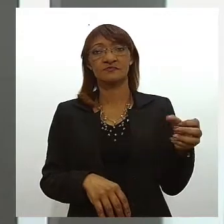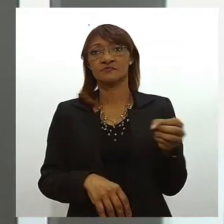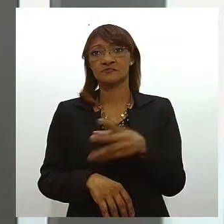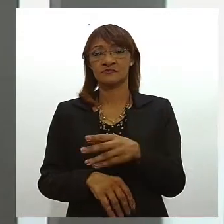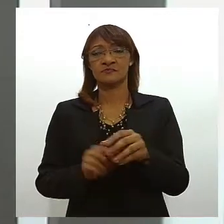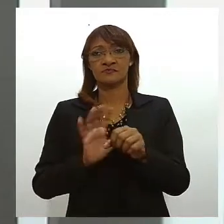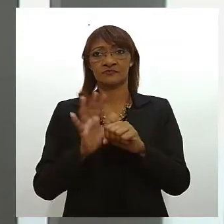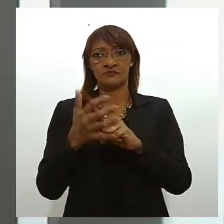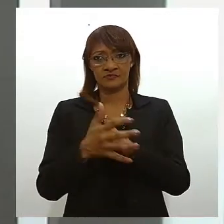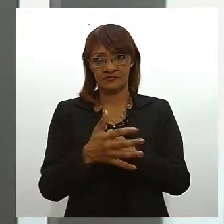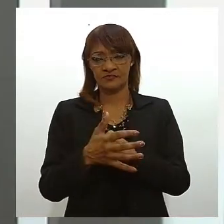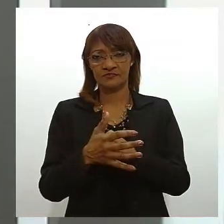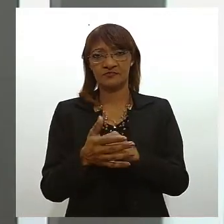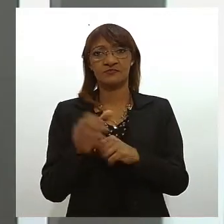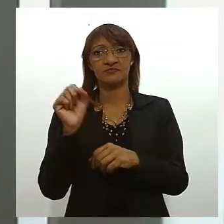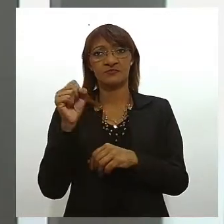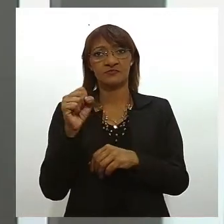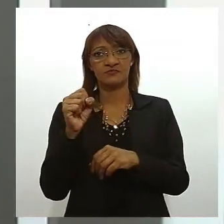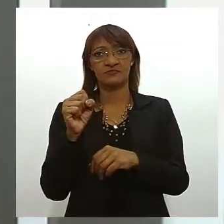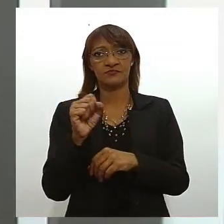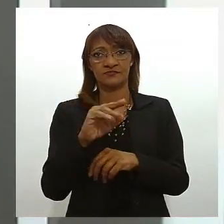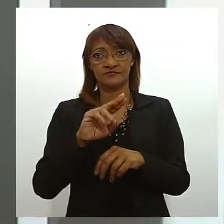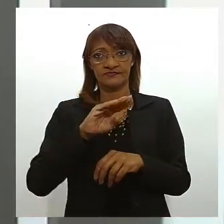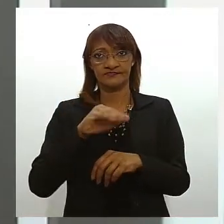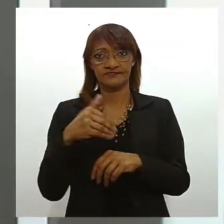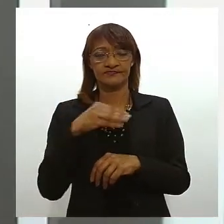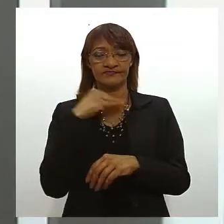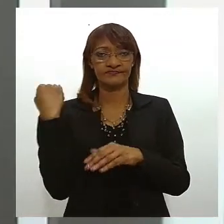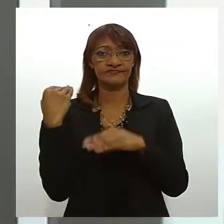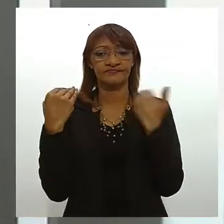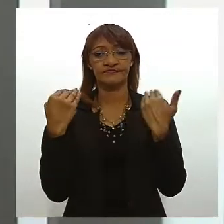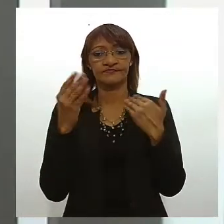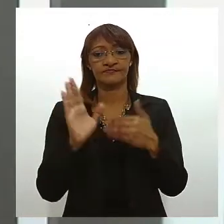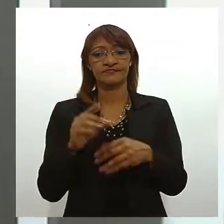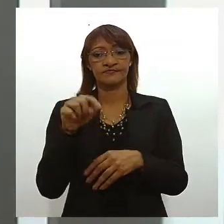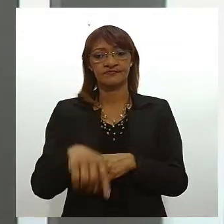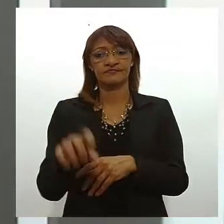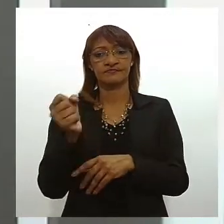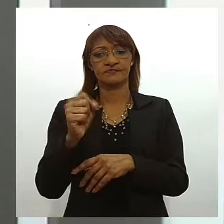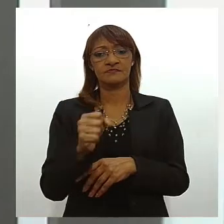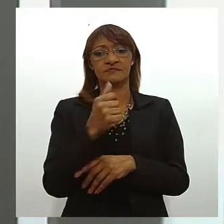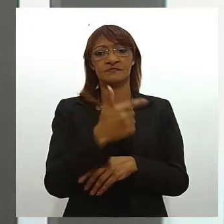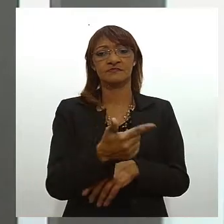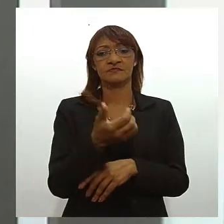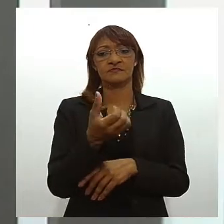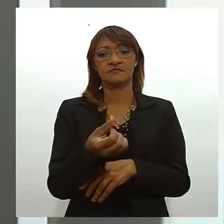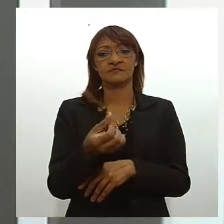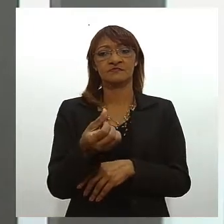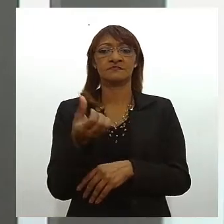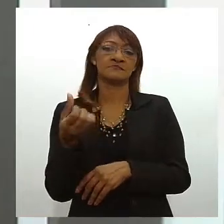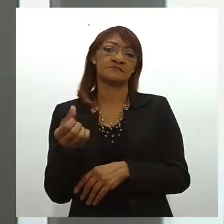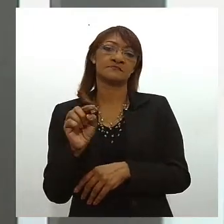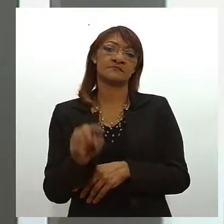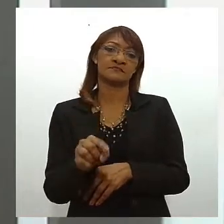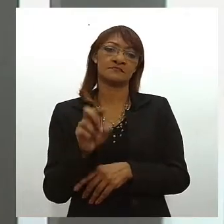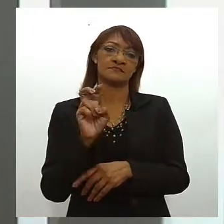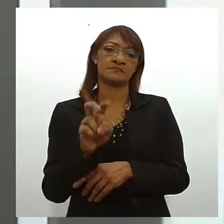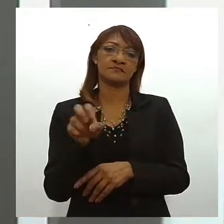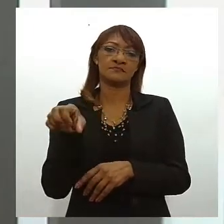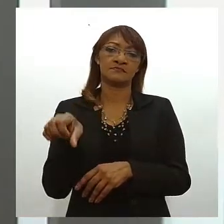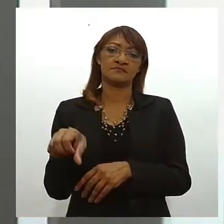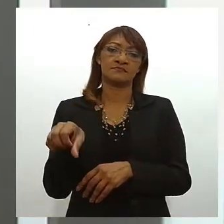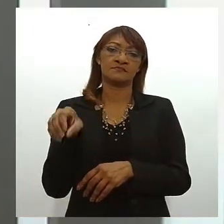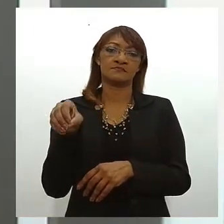Covid-19 e 8 óbitos. Segundo o boletim, Sergipe, 266.590